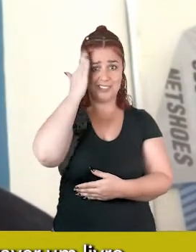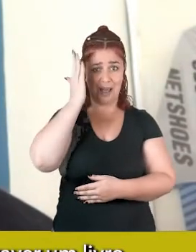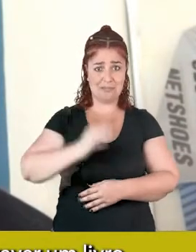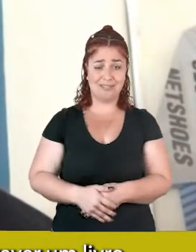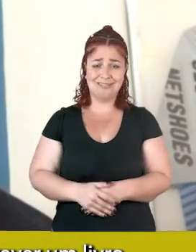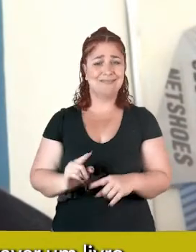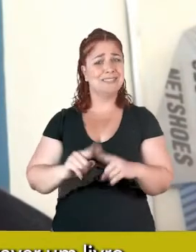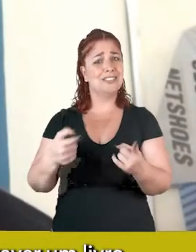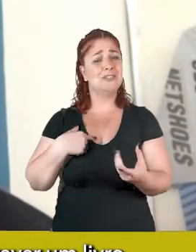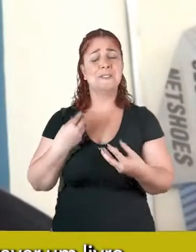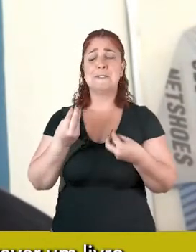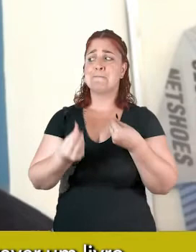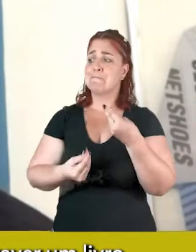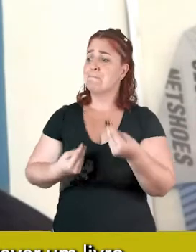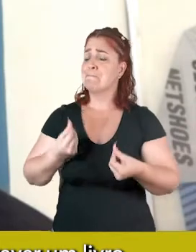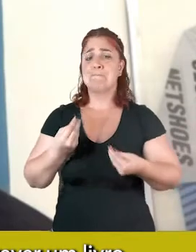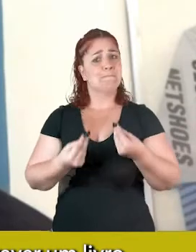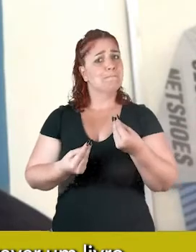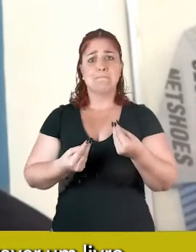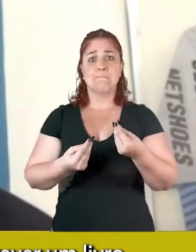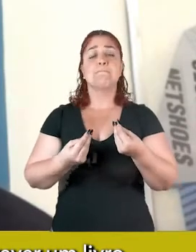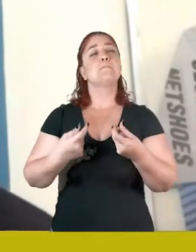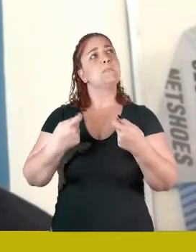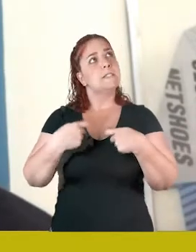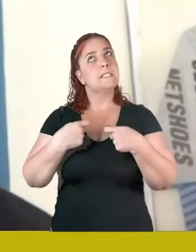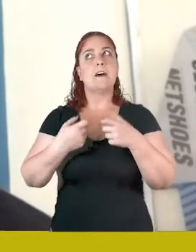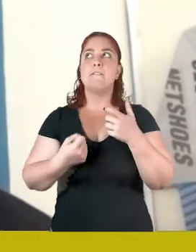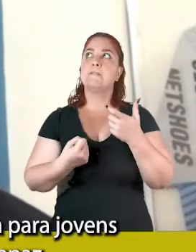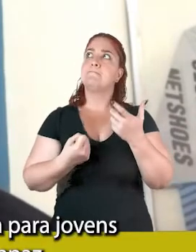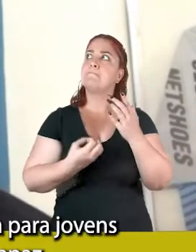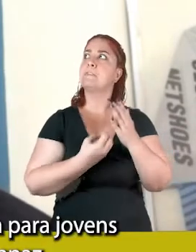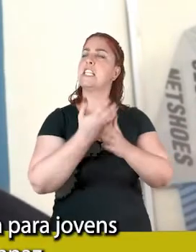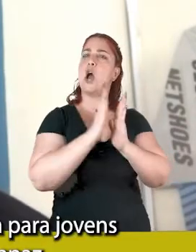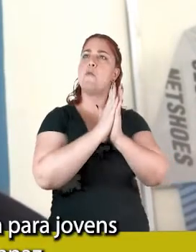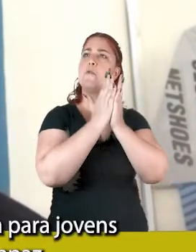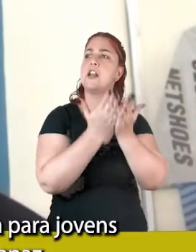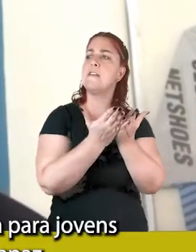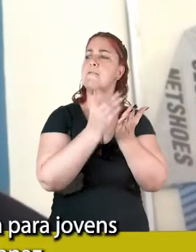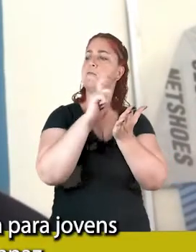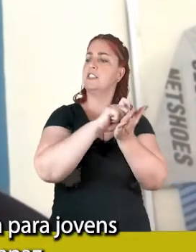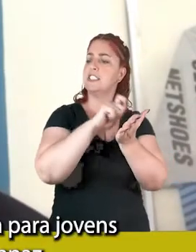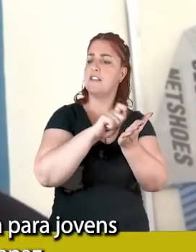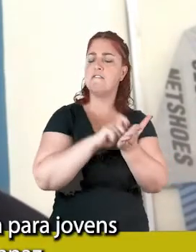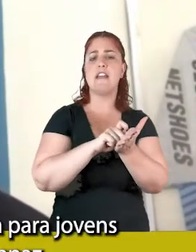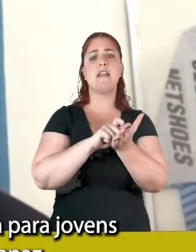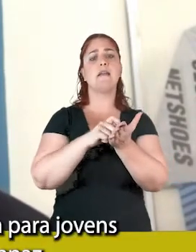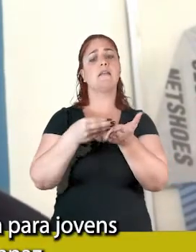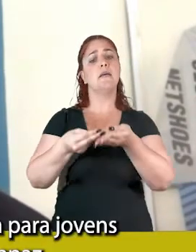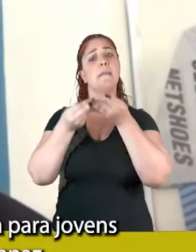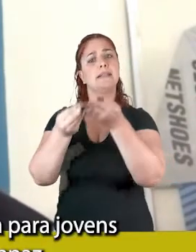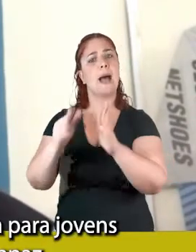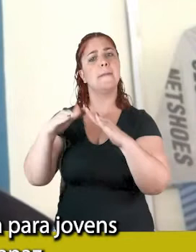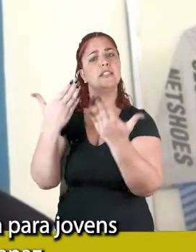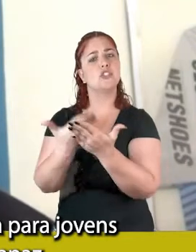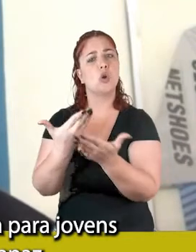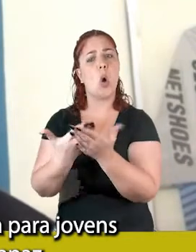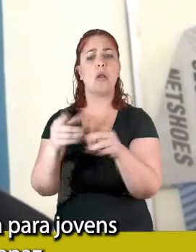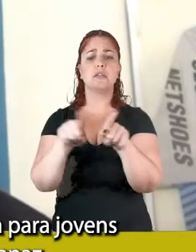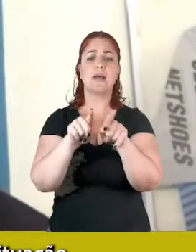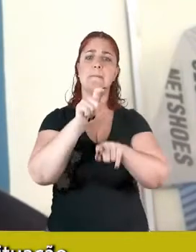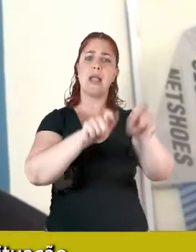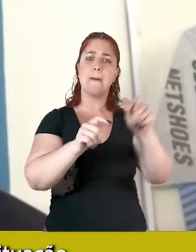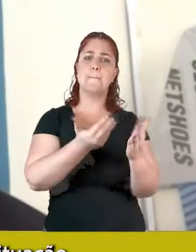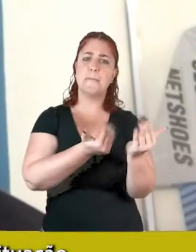e eu falei, poxa, eu poderia escrever um livro que servisse para a escola, para os jovens, com uma idade já